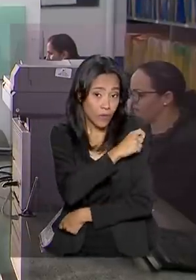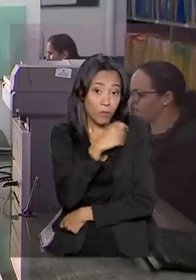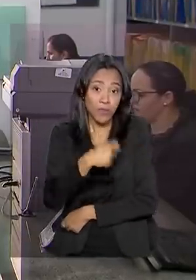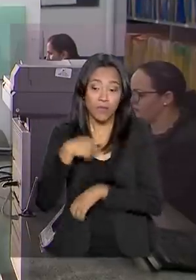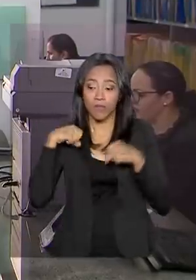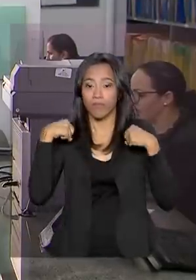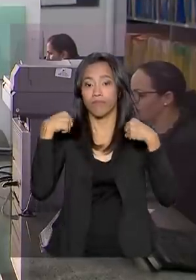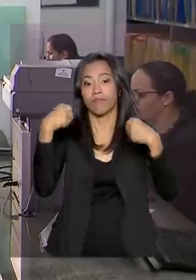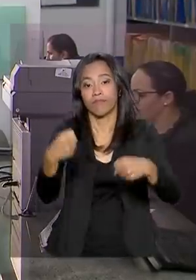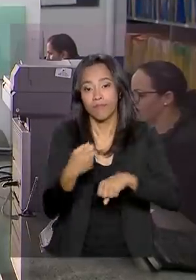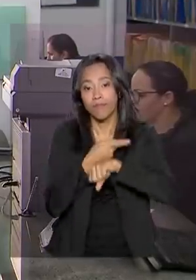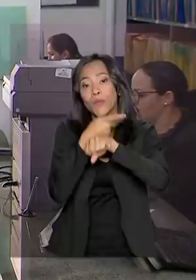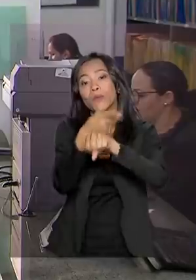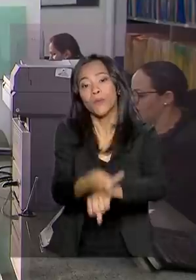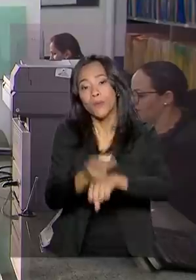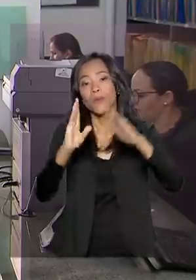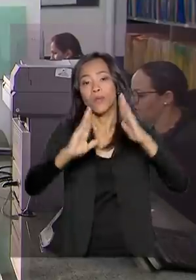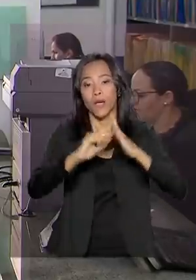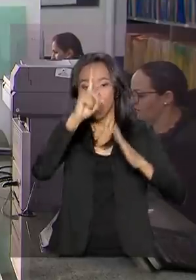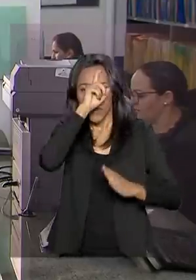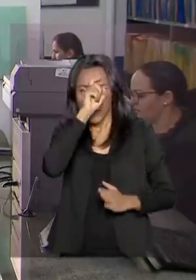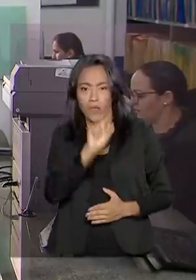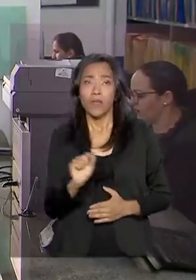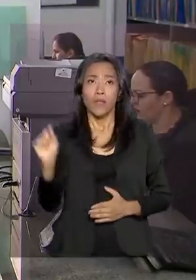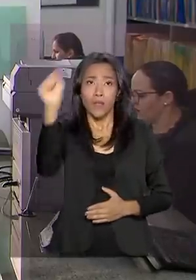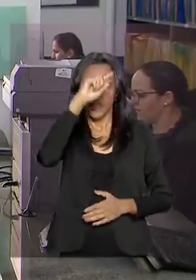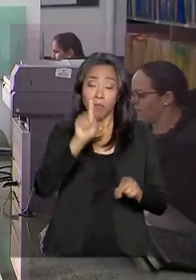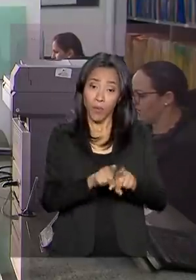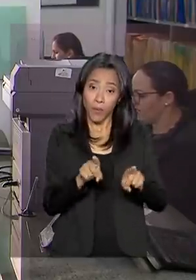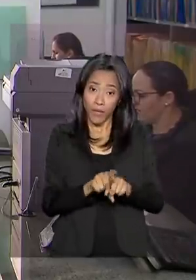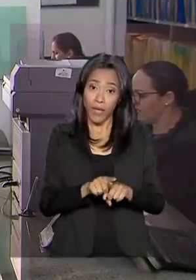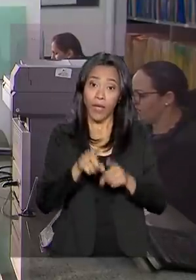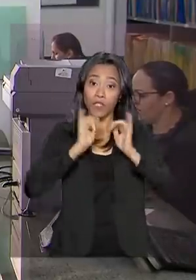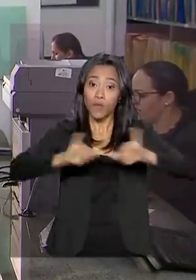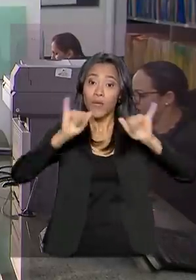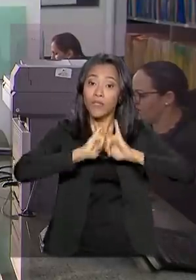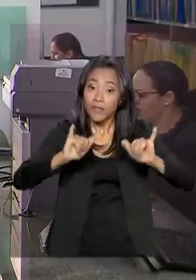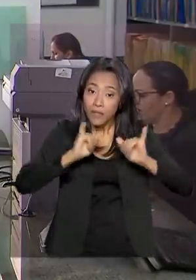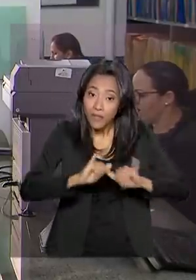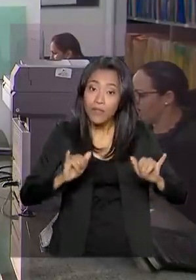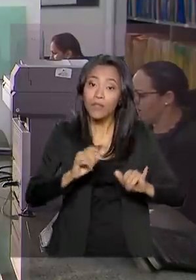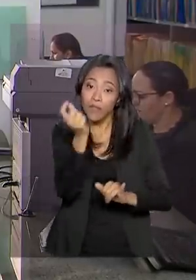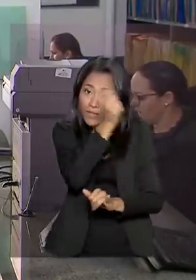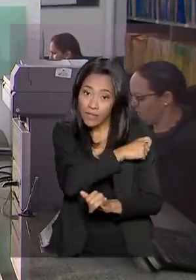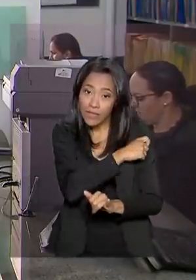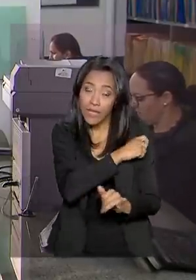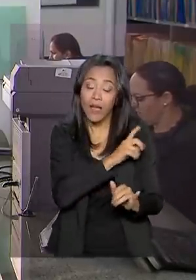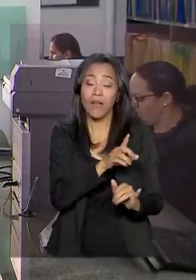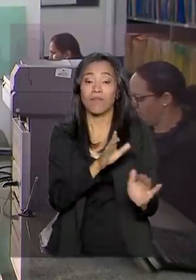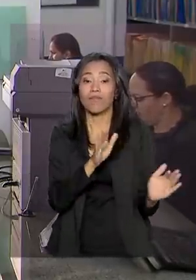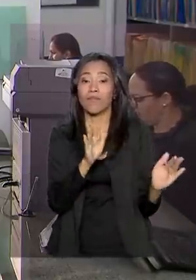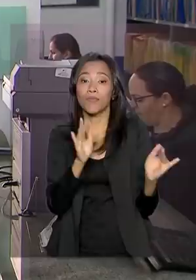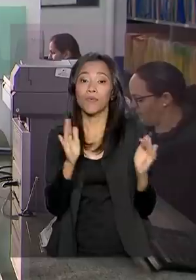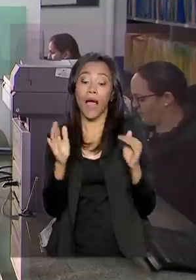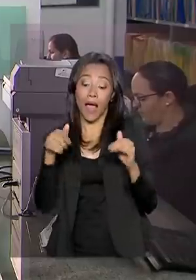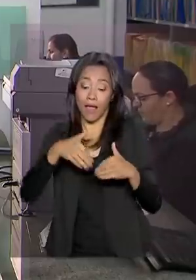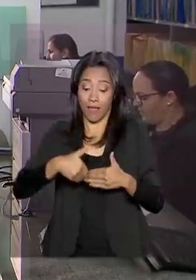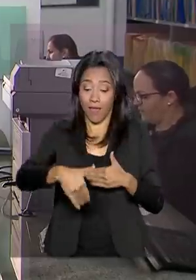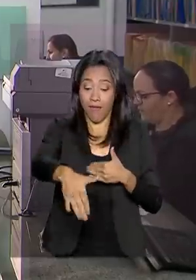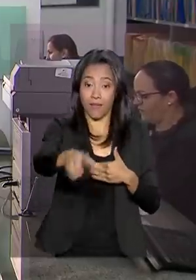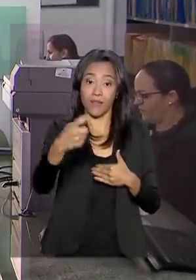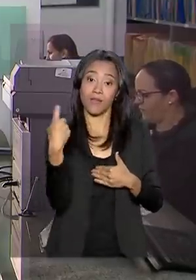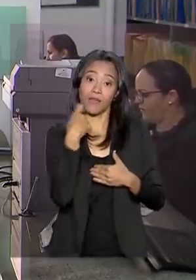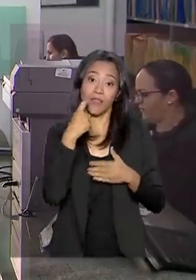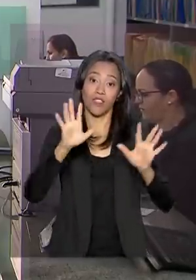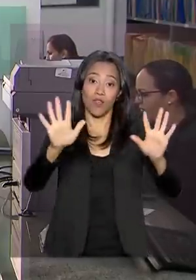correr para os postos de saúde porque a campanha termina na próxima sexta-feira. E nós já estamos em